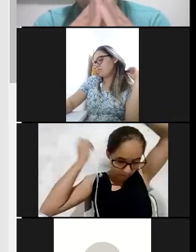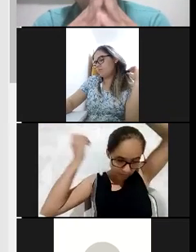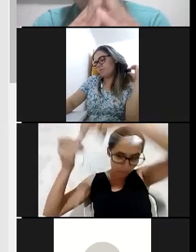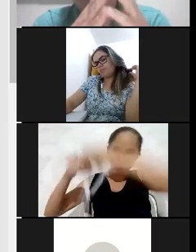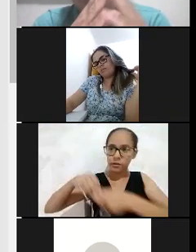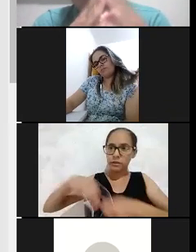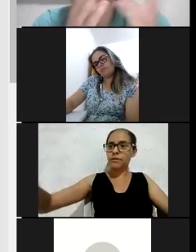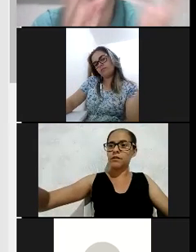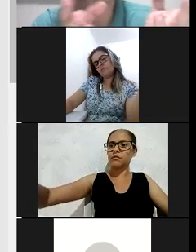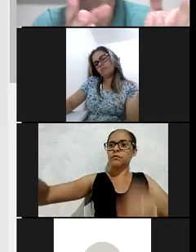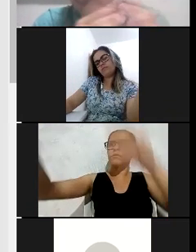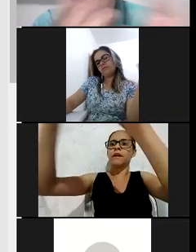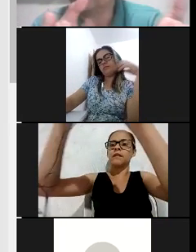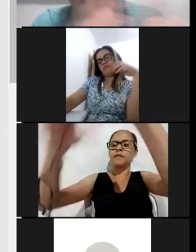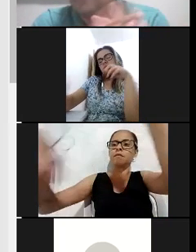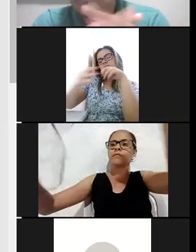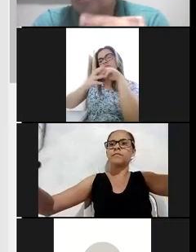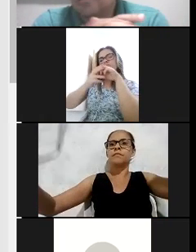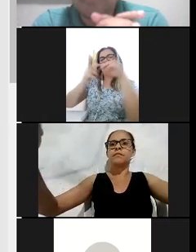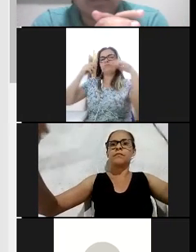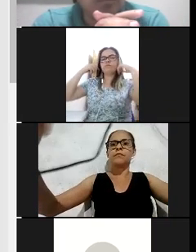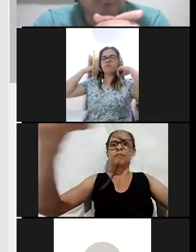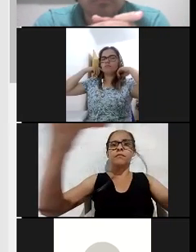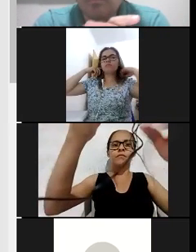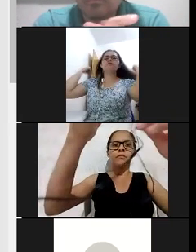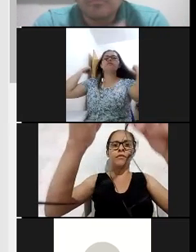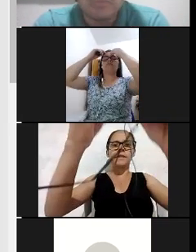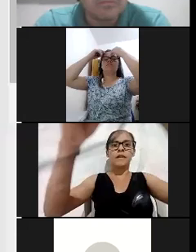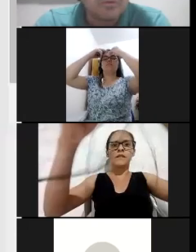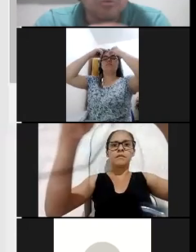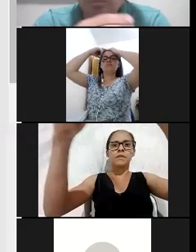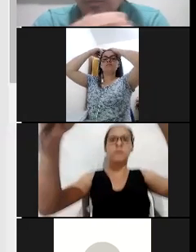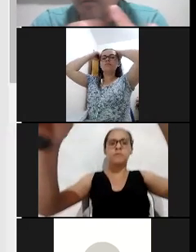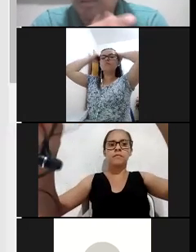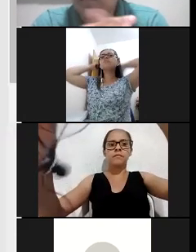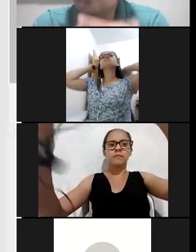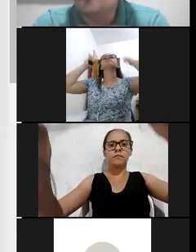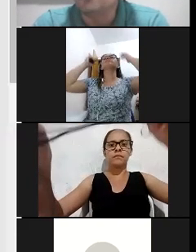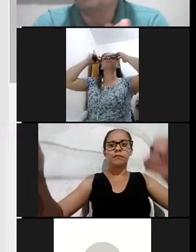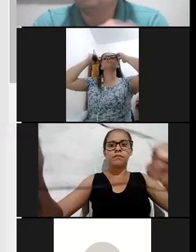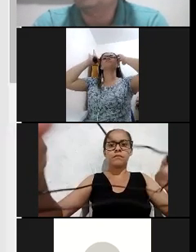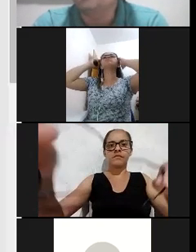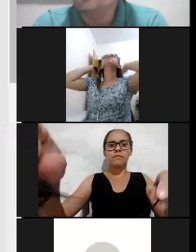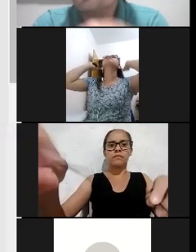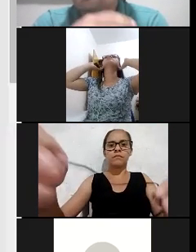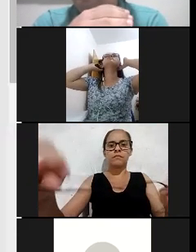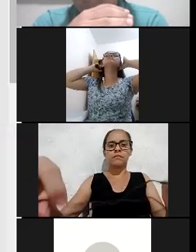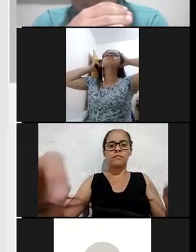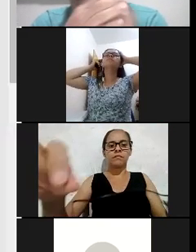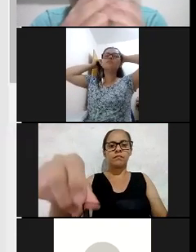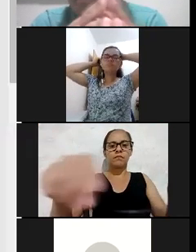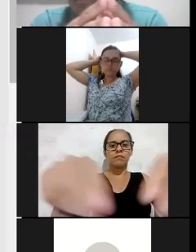a abrir um meio, abrir uma condição para continuar os estudos.